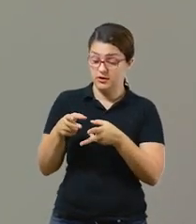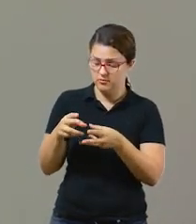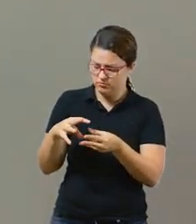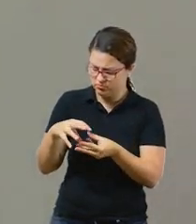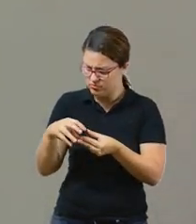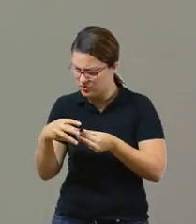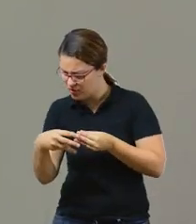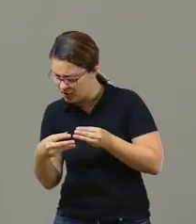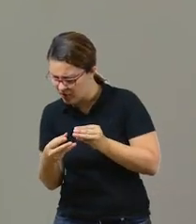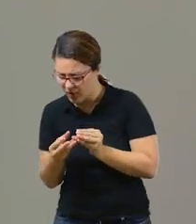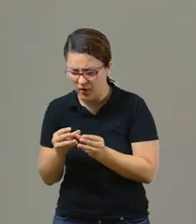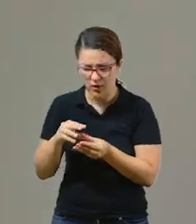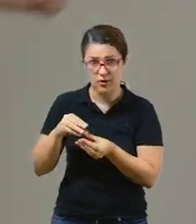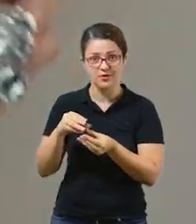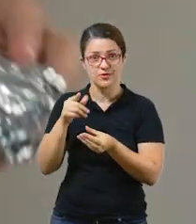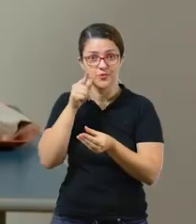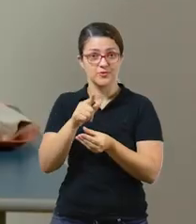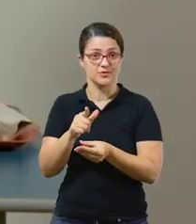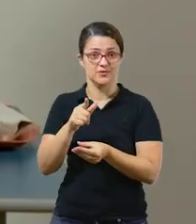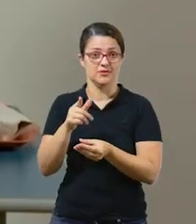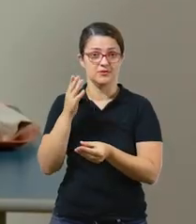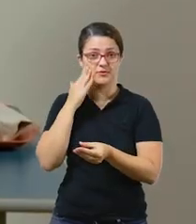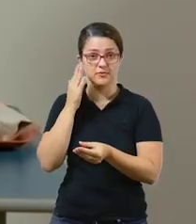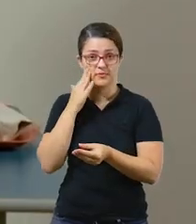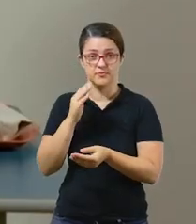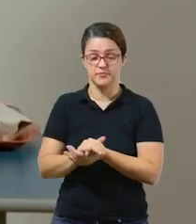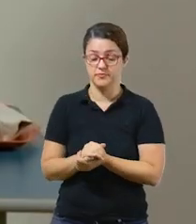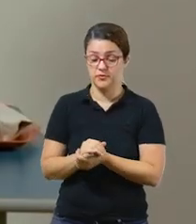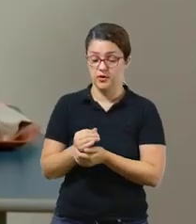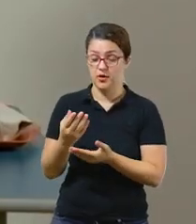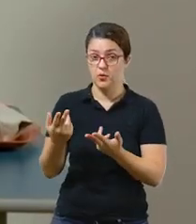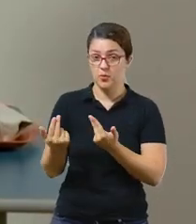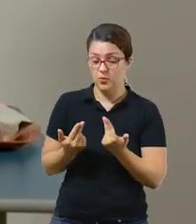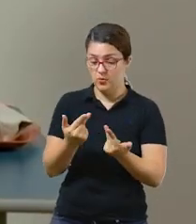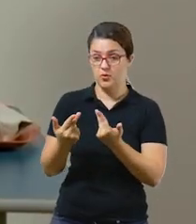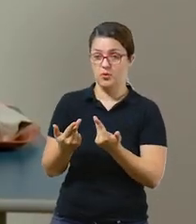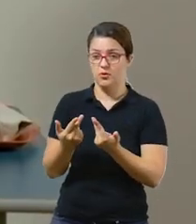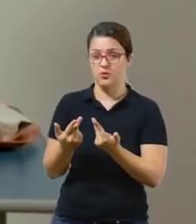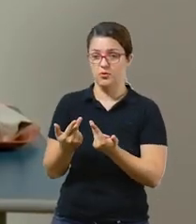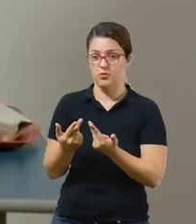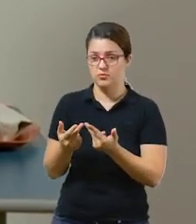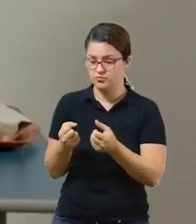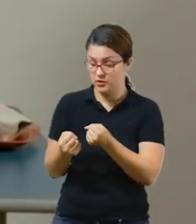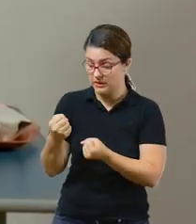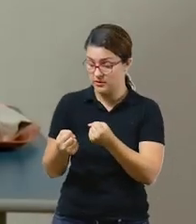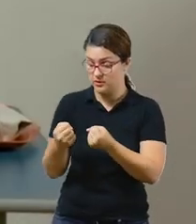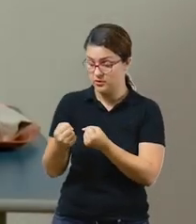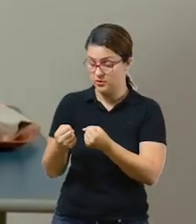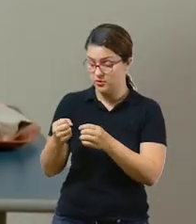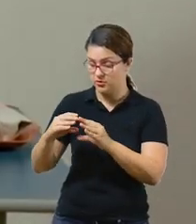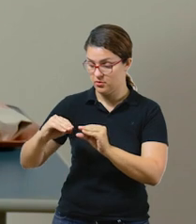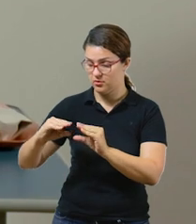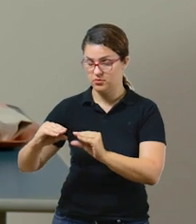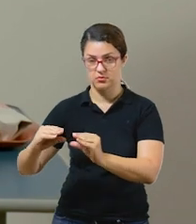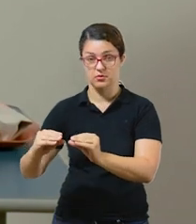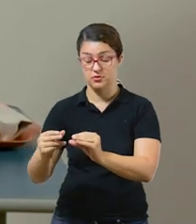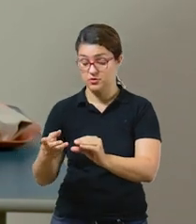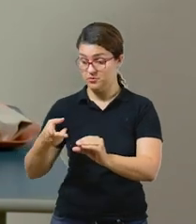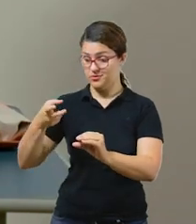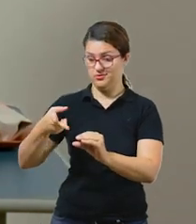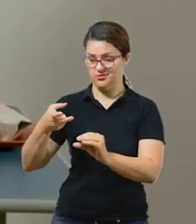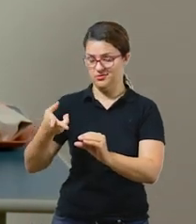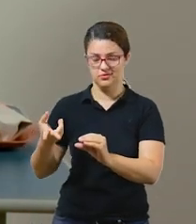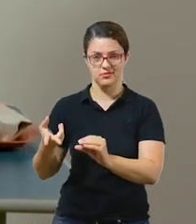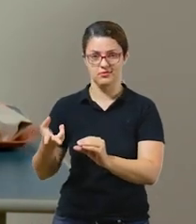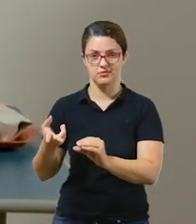olhadinha e daí ele já acertar. Como o carrinho que ele já dá o formato dele sem precisar nem apalpar. E para a criança